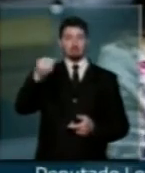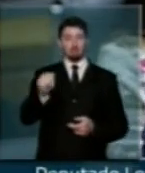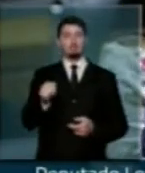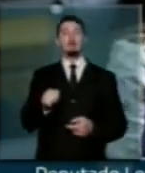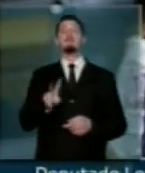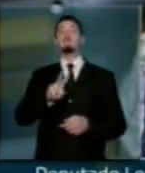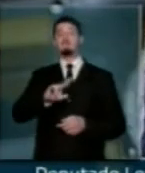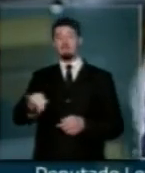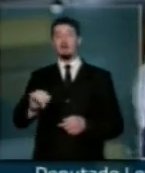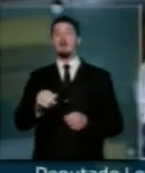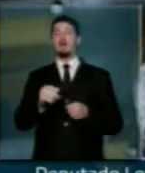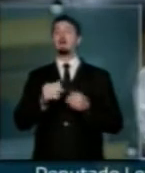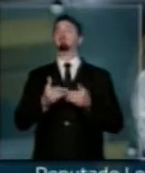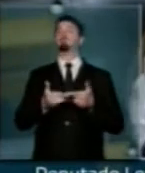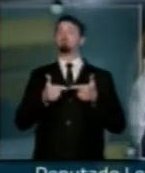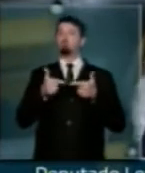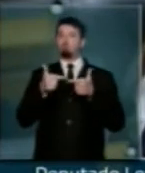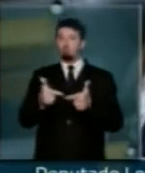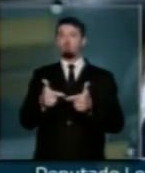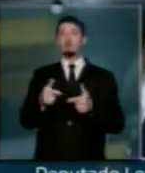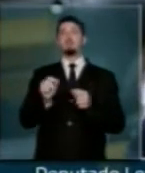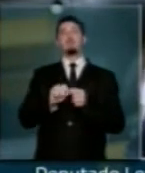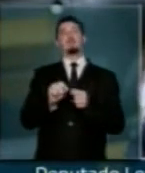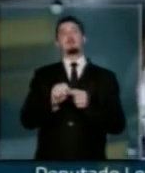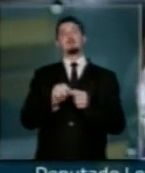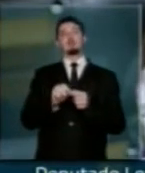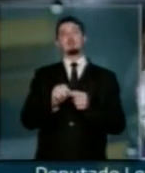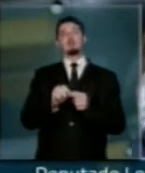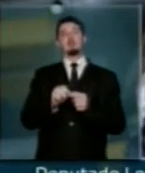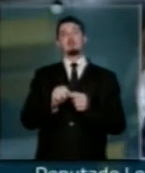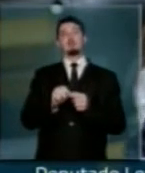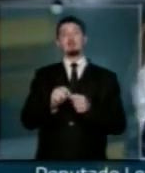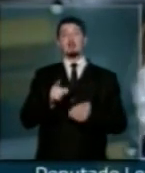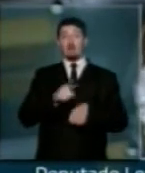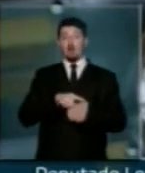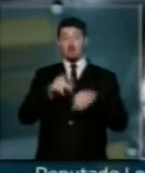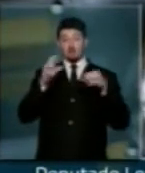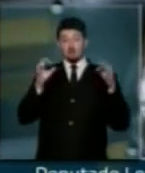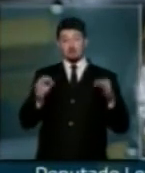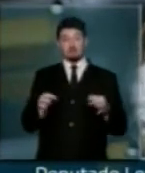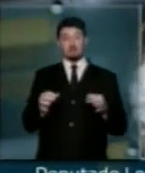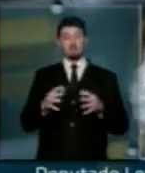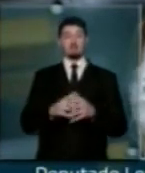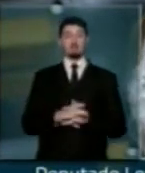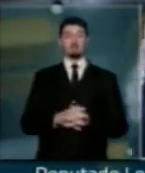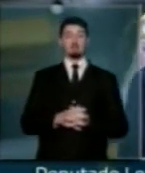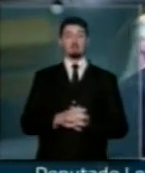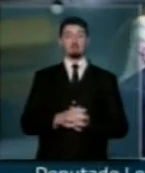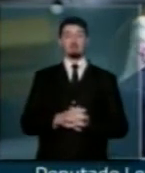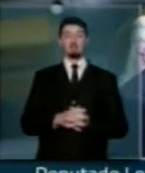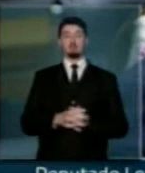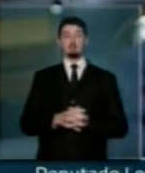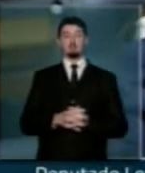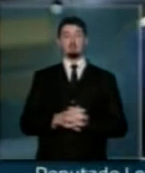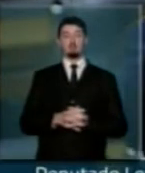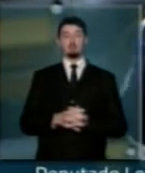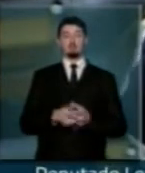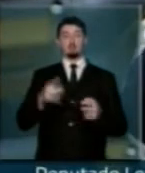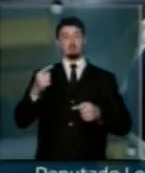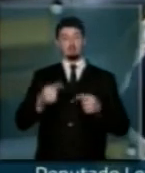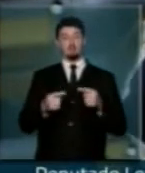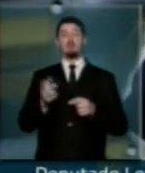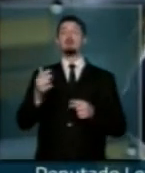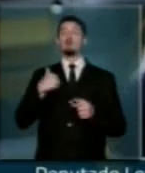de encaminhar este processo no devido tempo, exaurido o processo de discussão, e quero